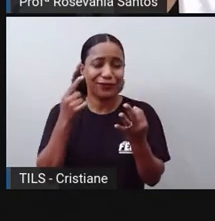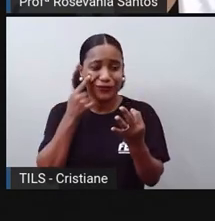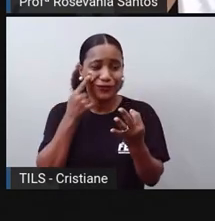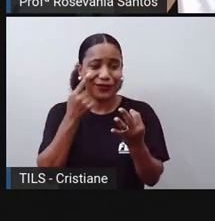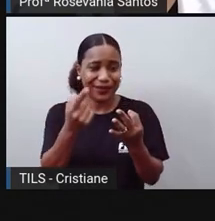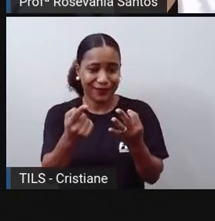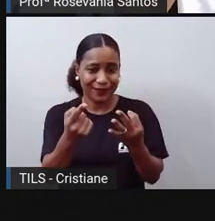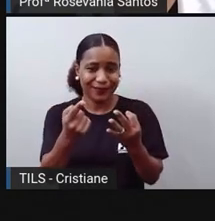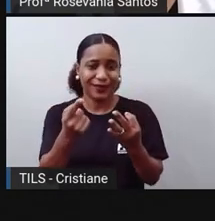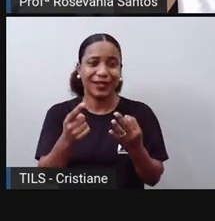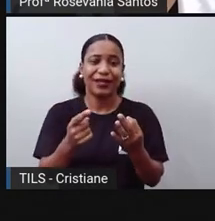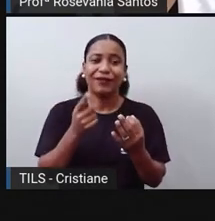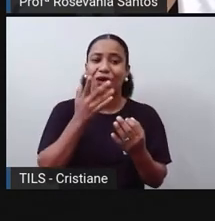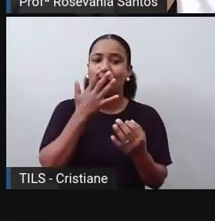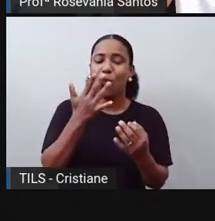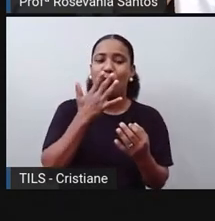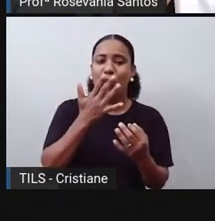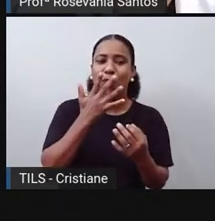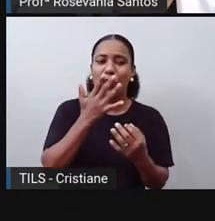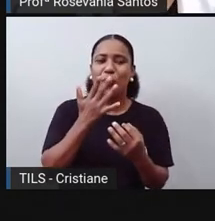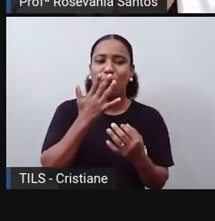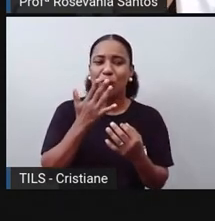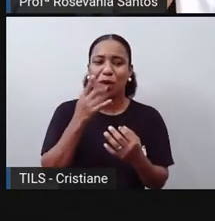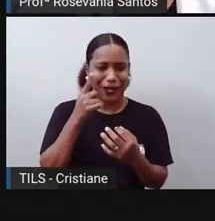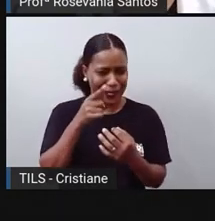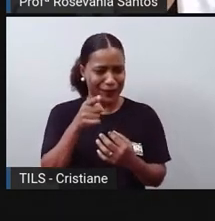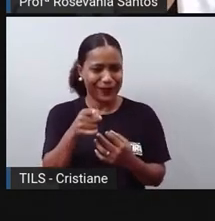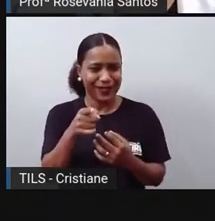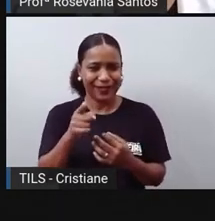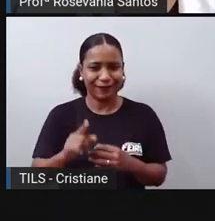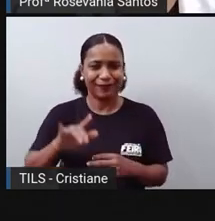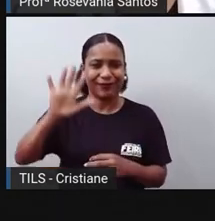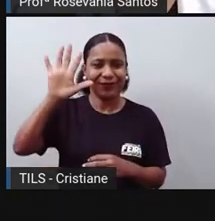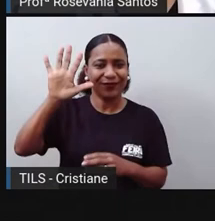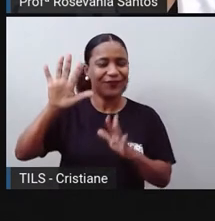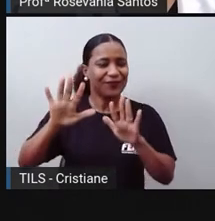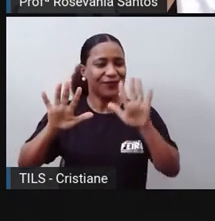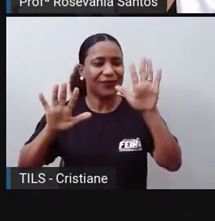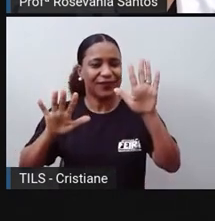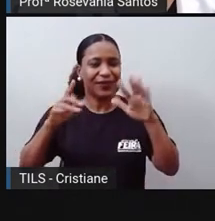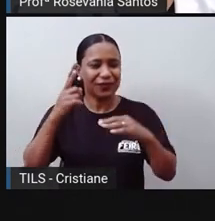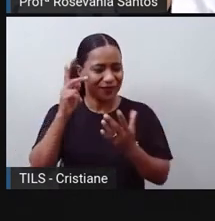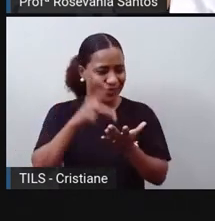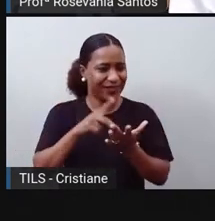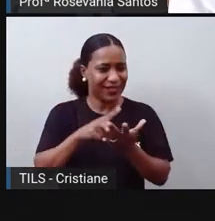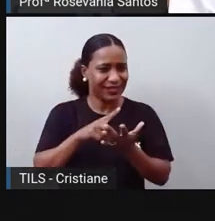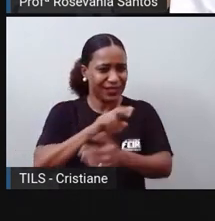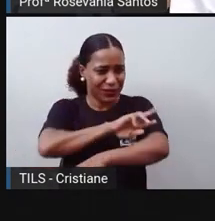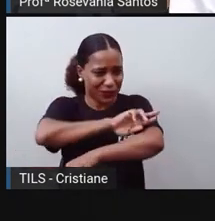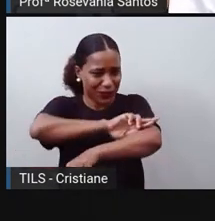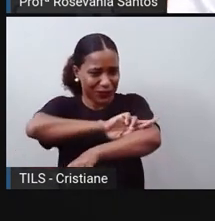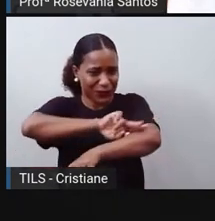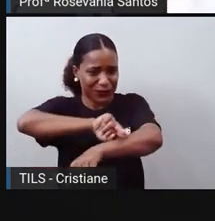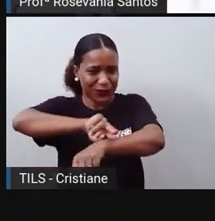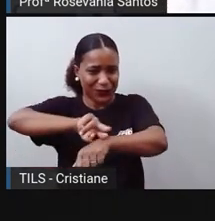olhando aqui essas cores aqui, será que a gente vive mesmo esse multiculturalismo?